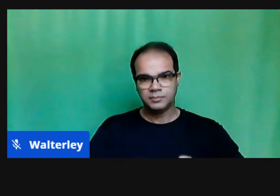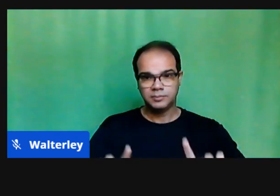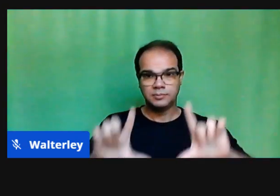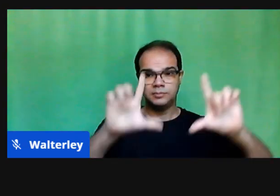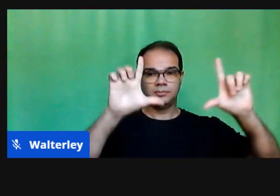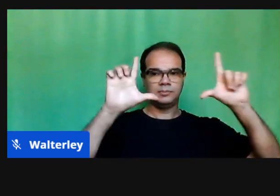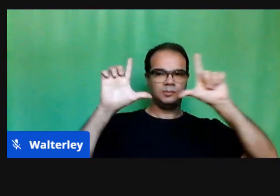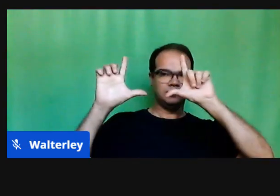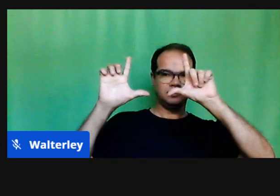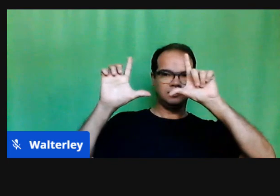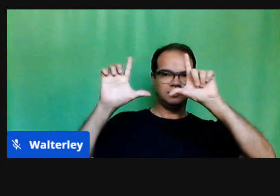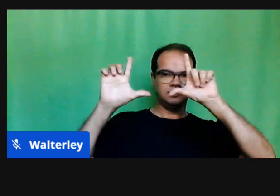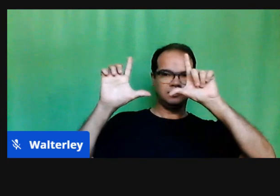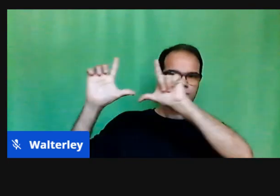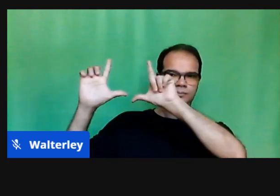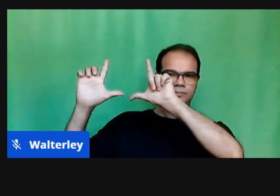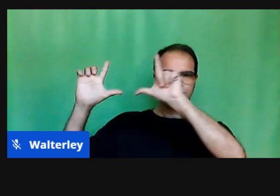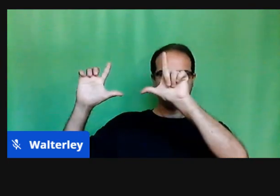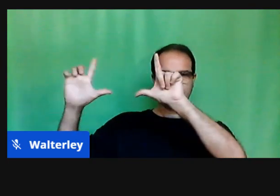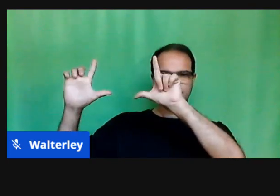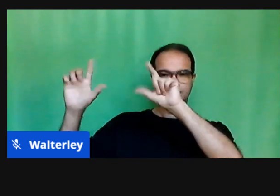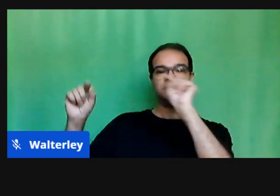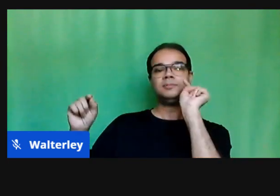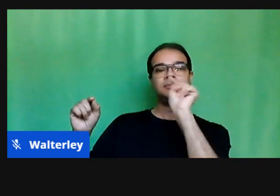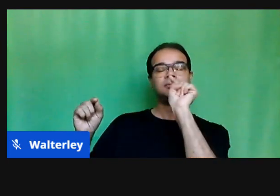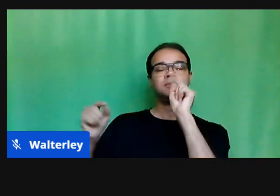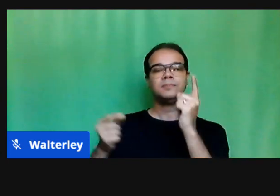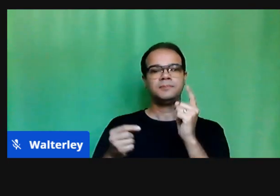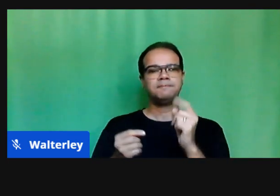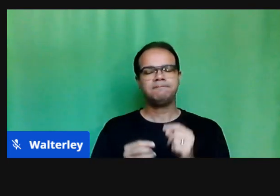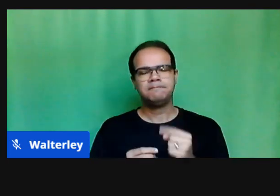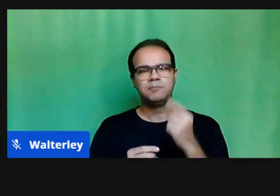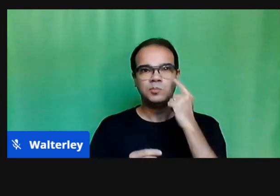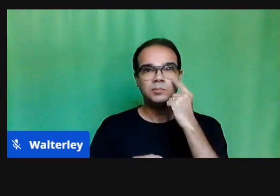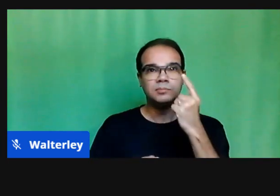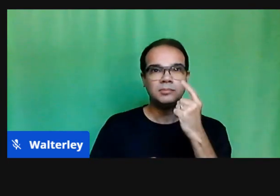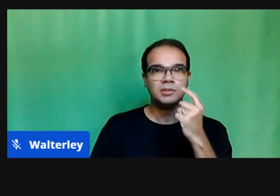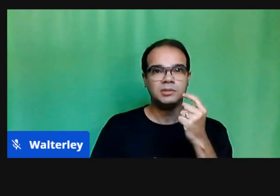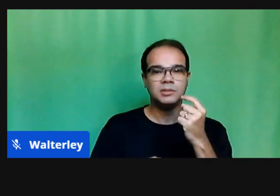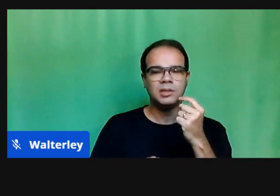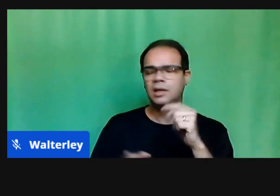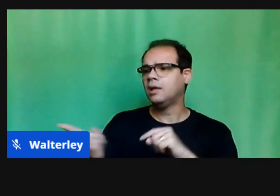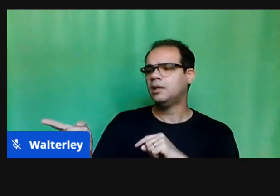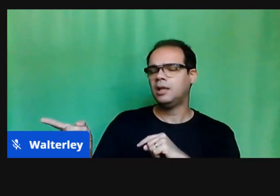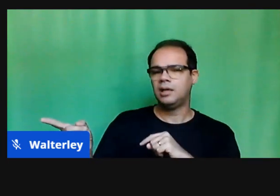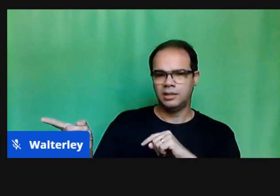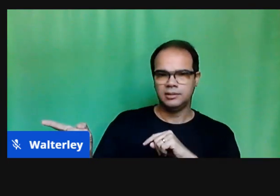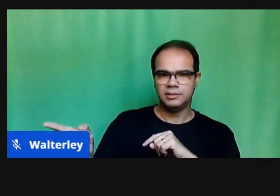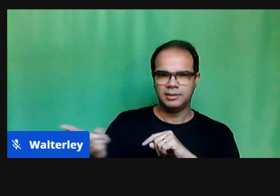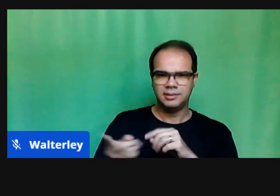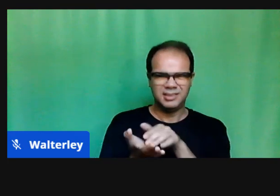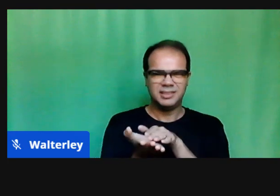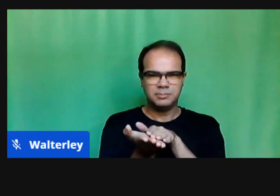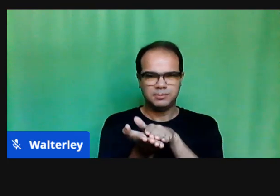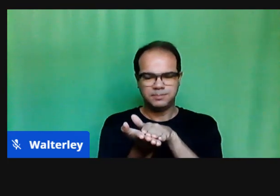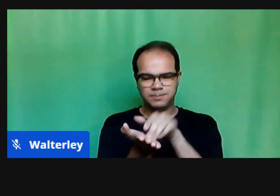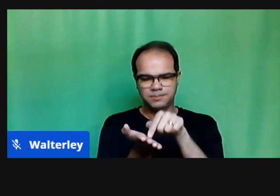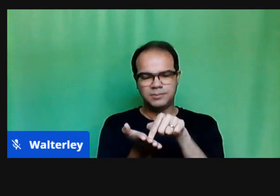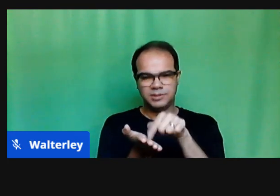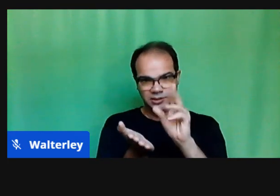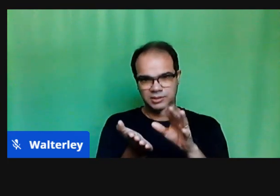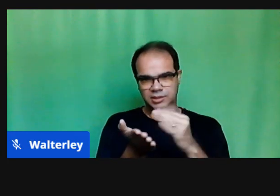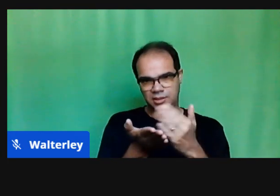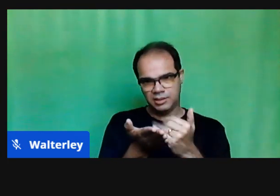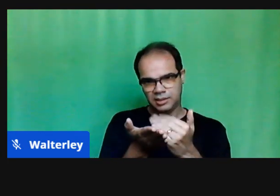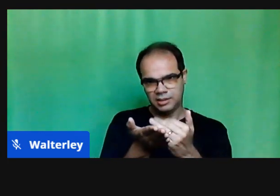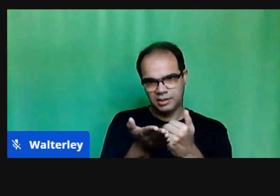e essa planilha, ela dá cabo do processo que essa criança está vivenciando nessas aulas remotas, ou